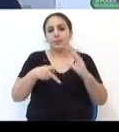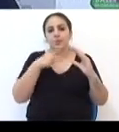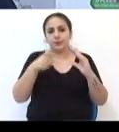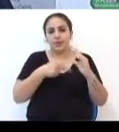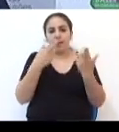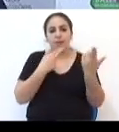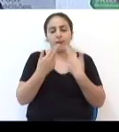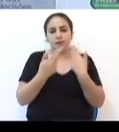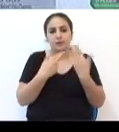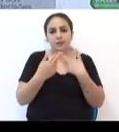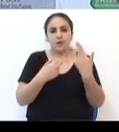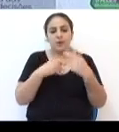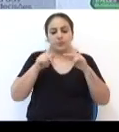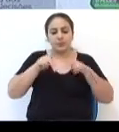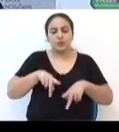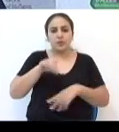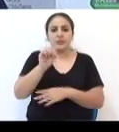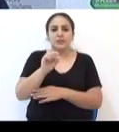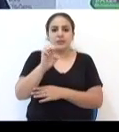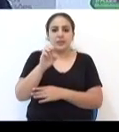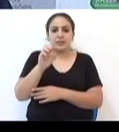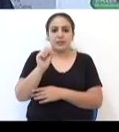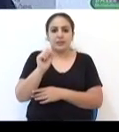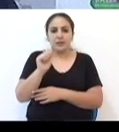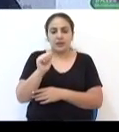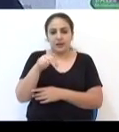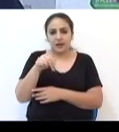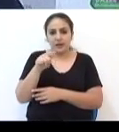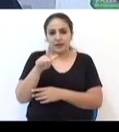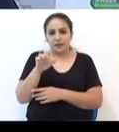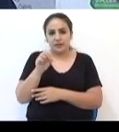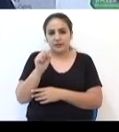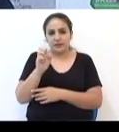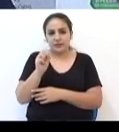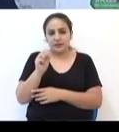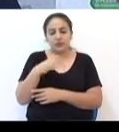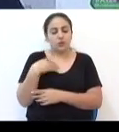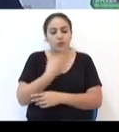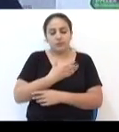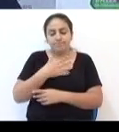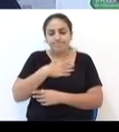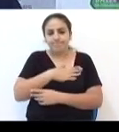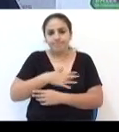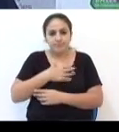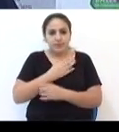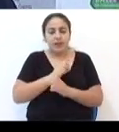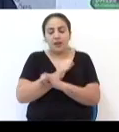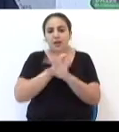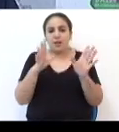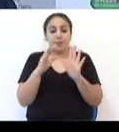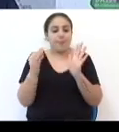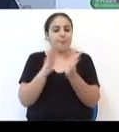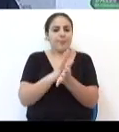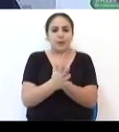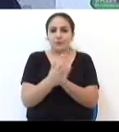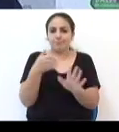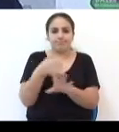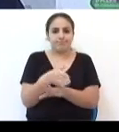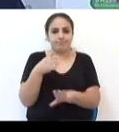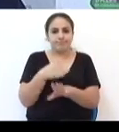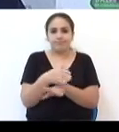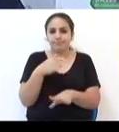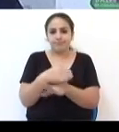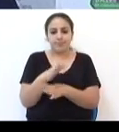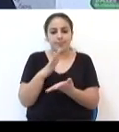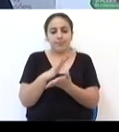de Vereadores com relação aos senegaleses. Então, isso para nós nos machuca muito e deixa muito claro que o preconceito está muito presente, que a